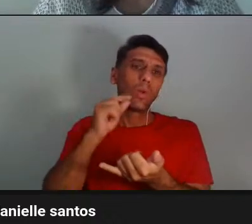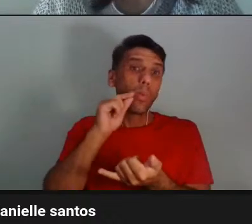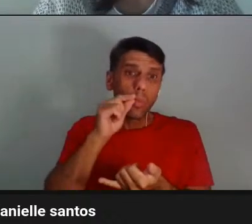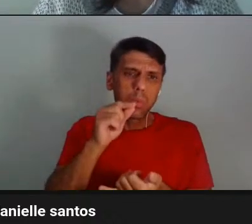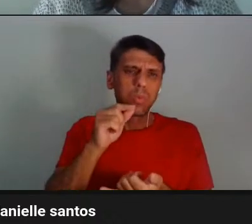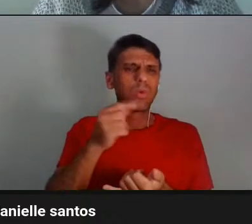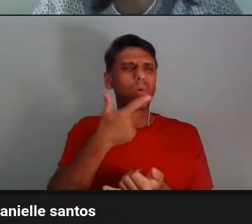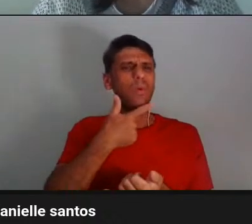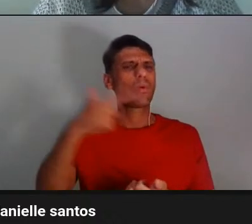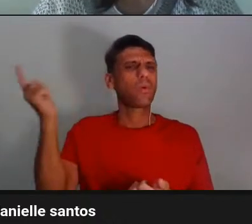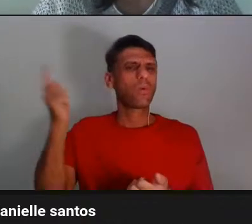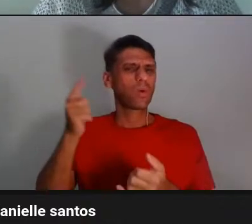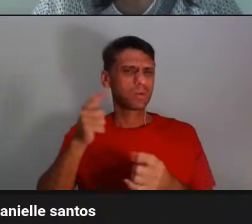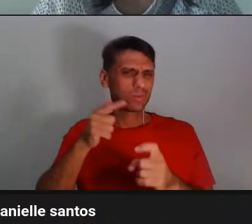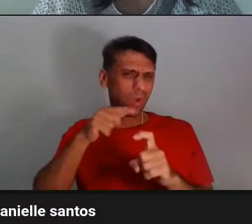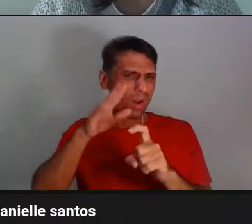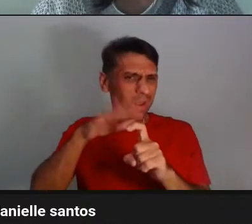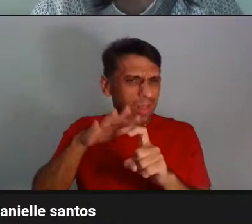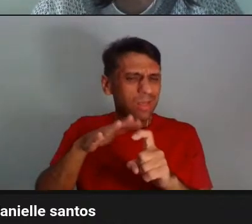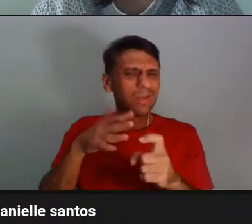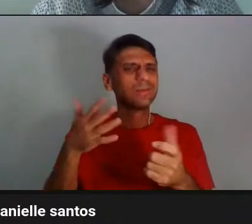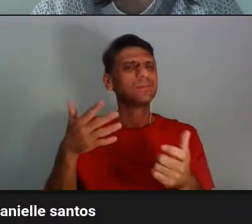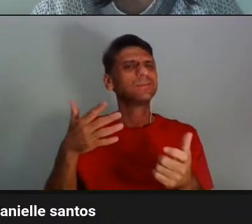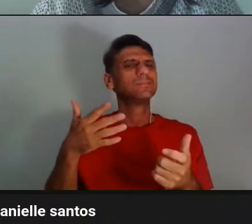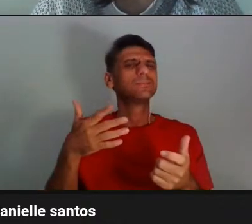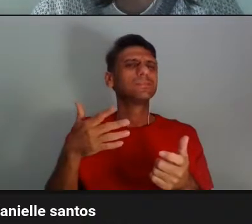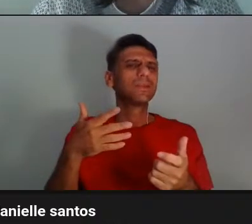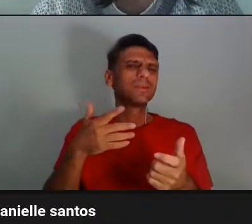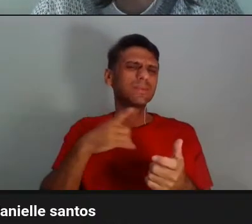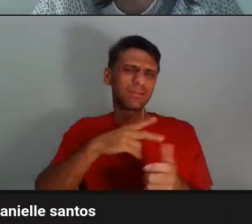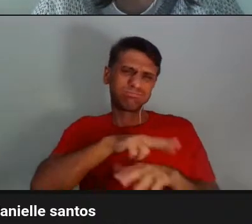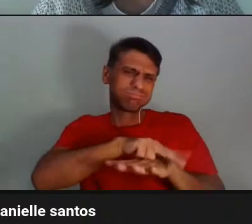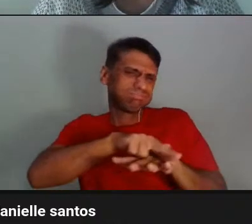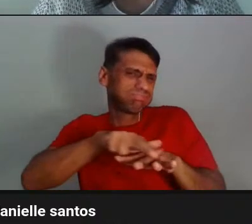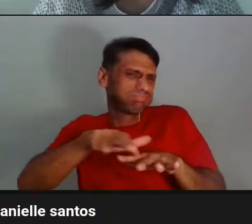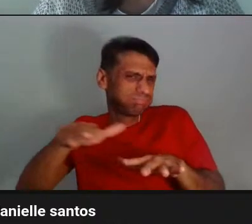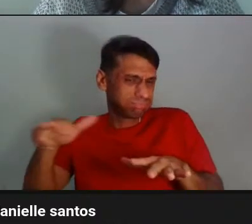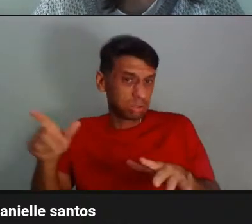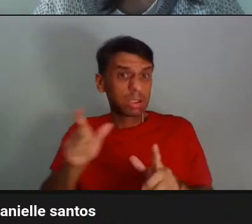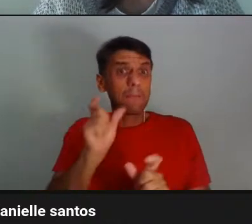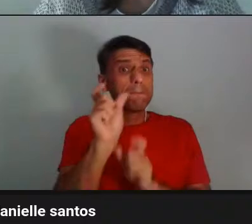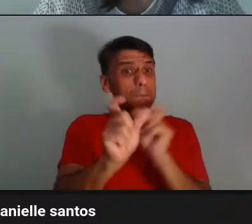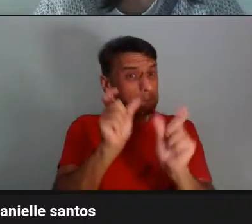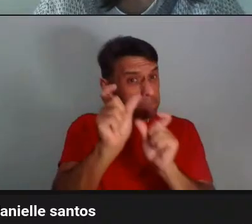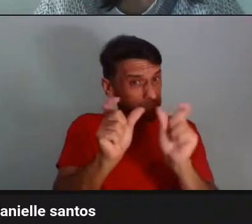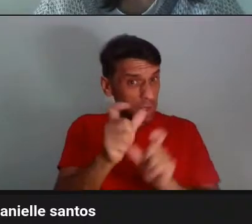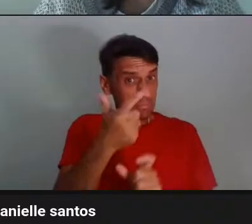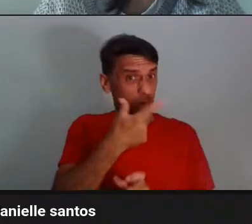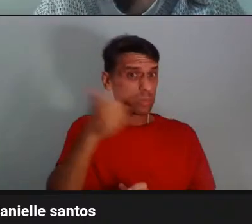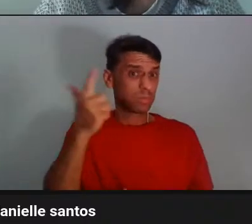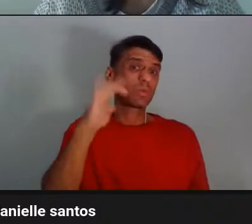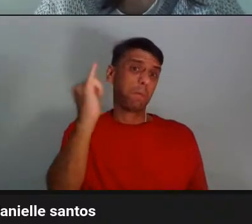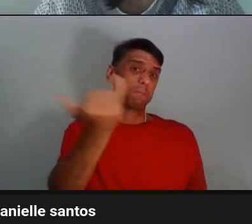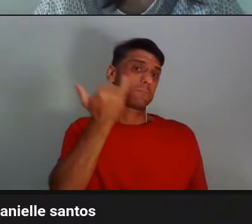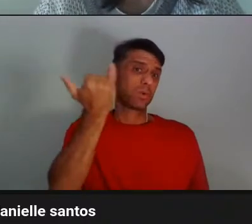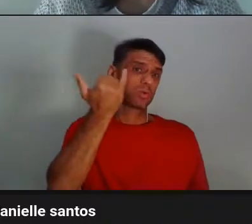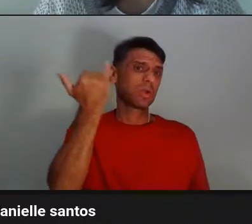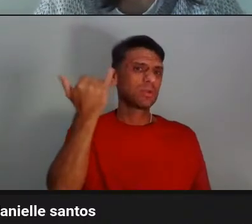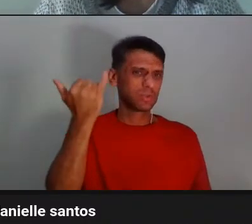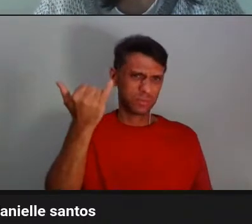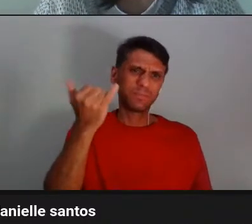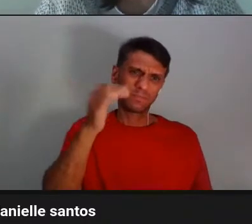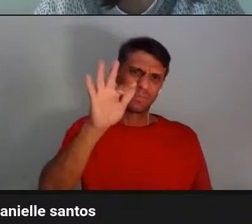esses são piores, né, são palavras piores ainda. Então, é, daí a importância, né, e o Felipe